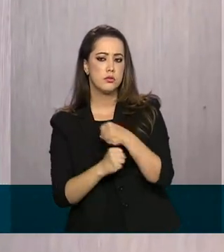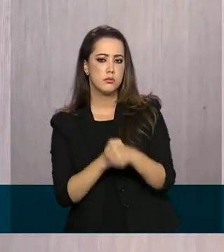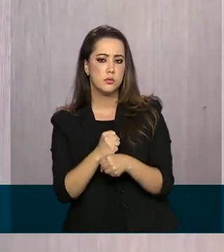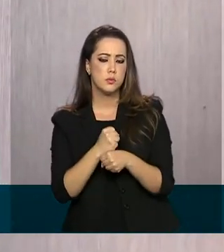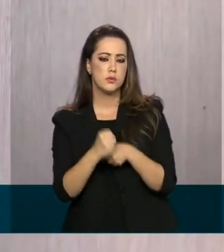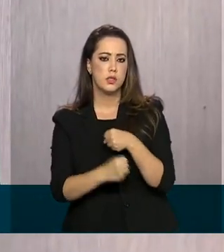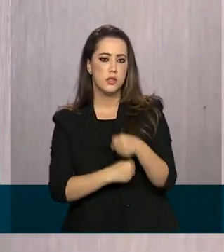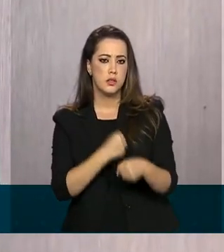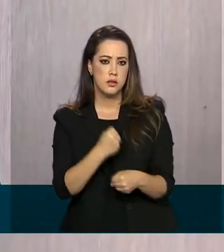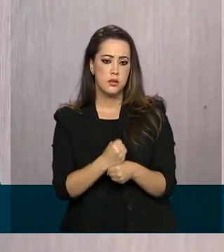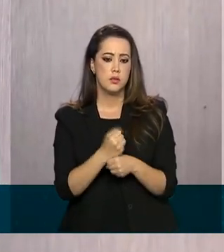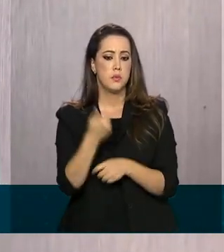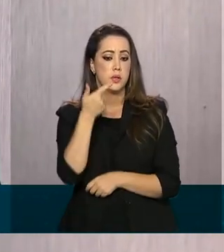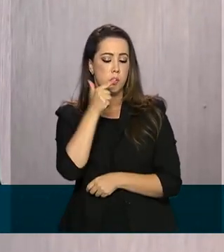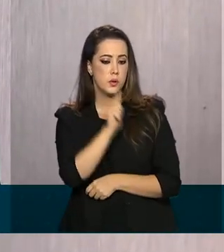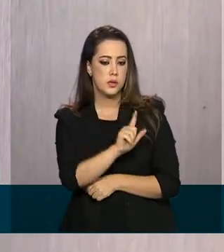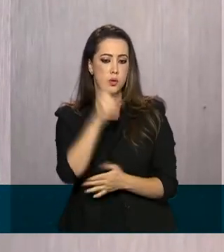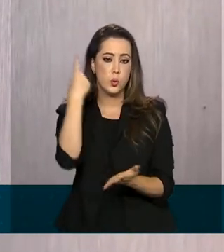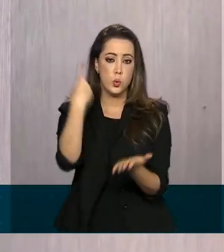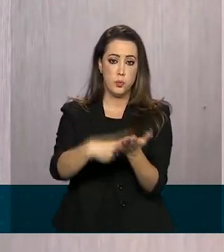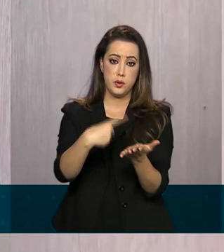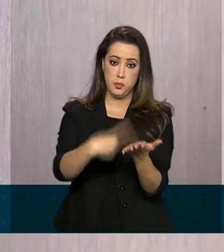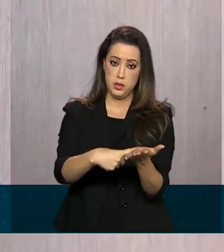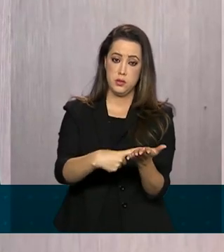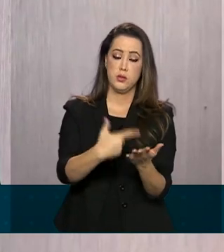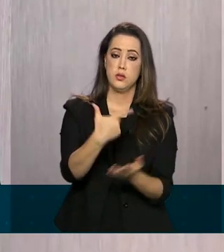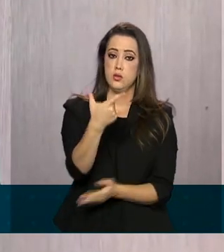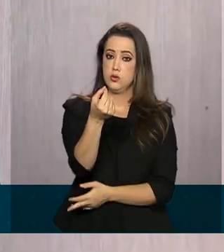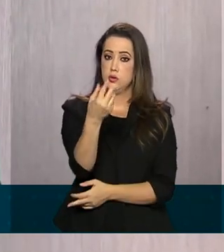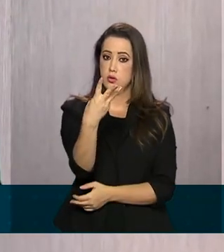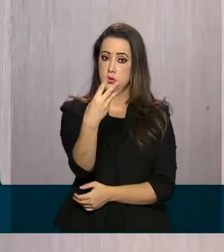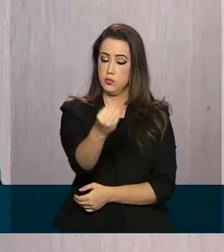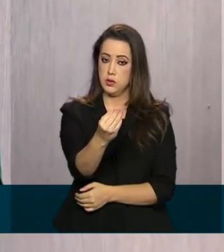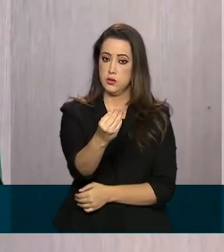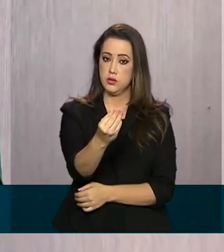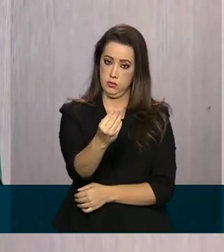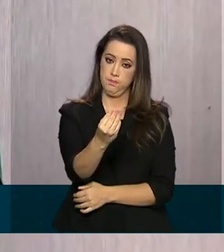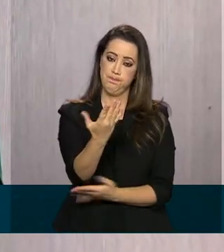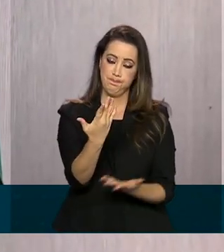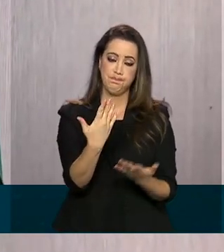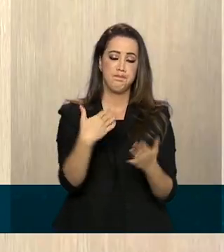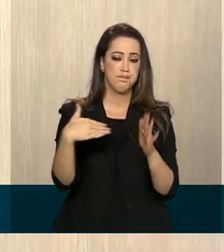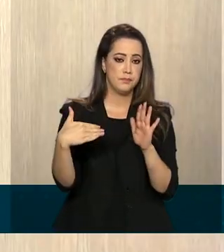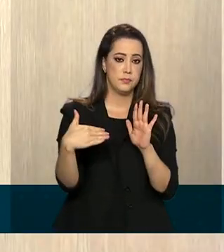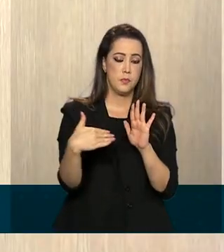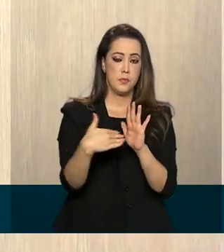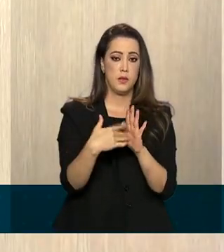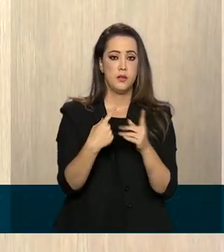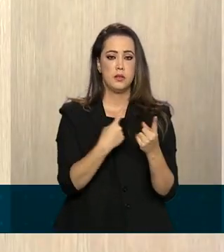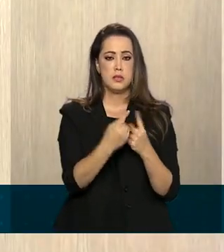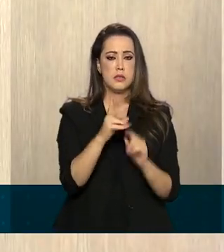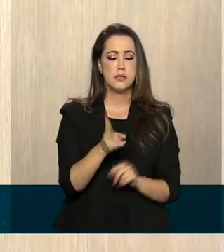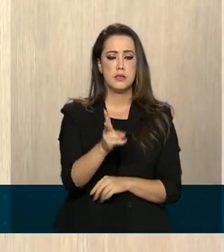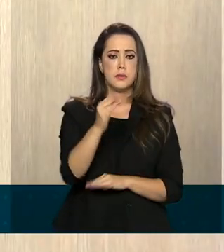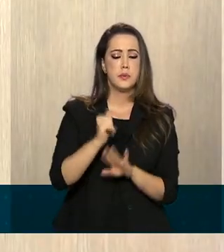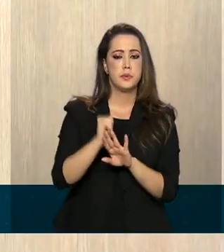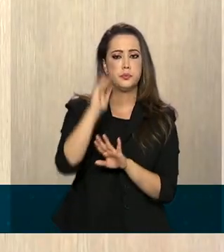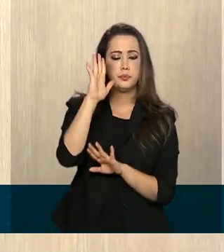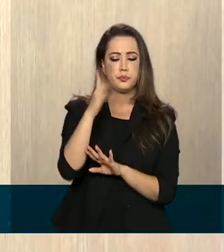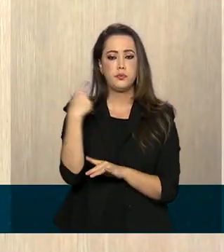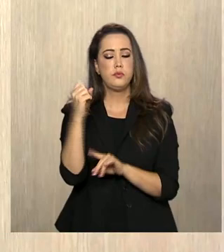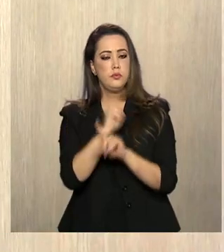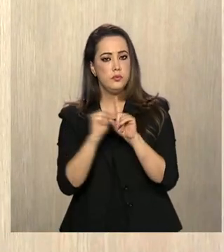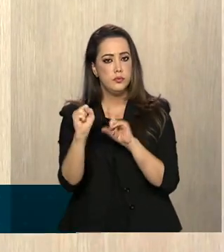passo, para atingir o compromisso de desmatamento ilegal zero em 2030. Cada vez mais, a